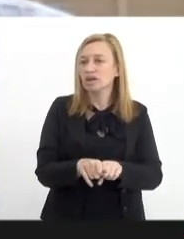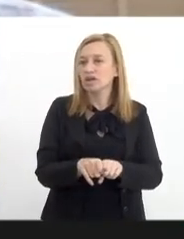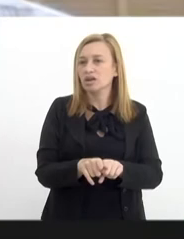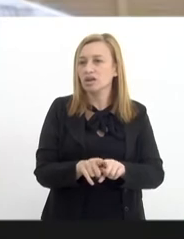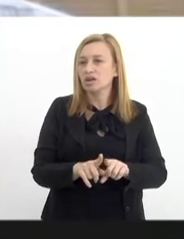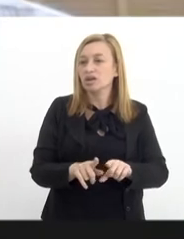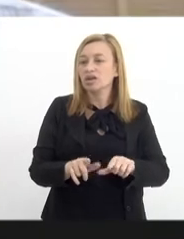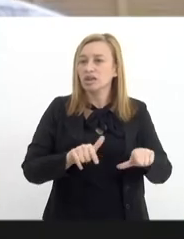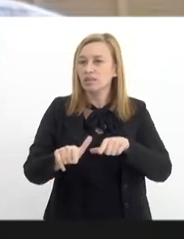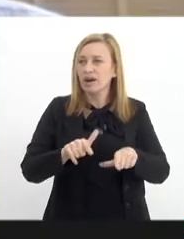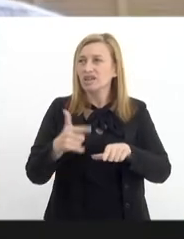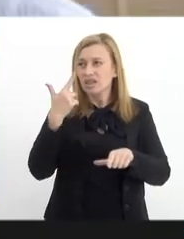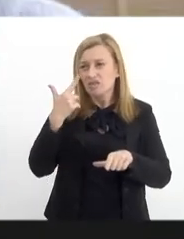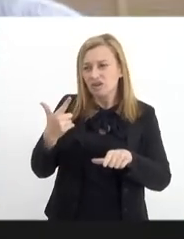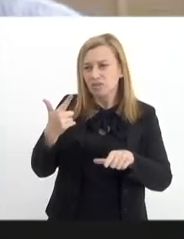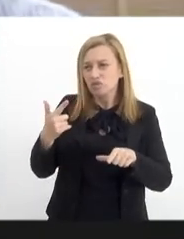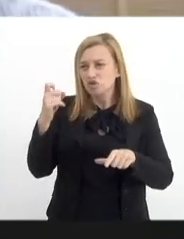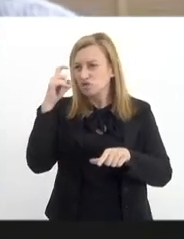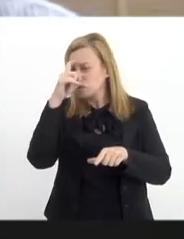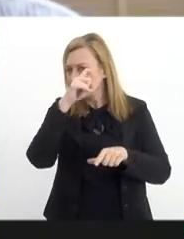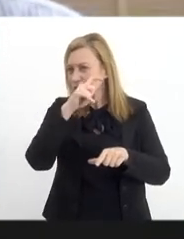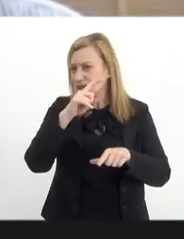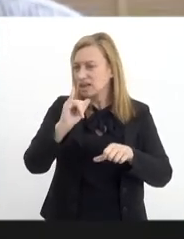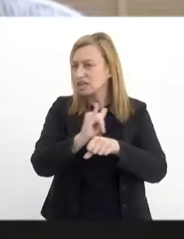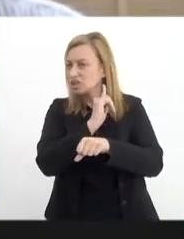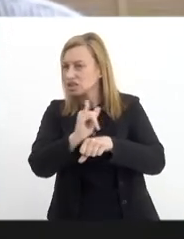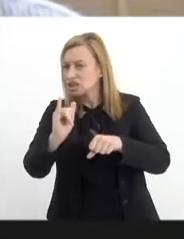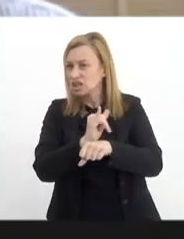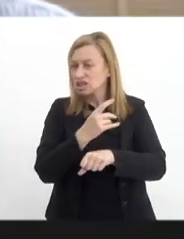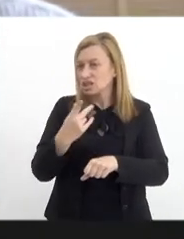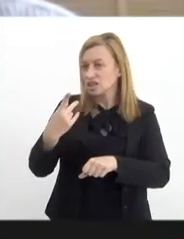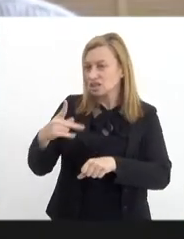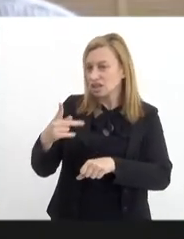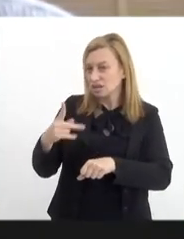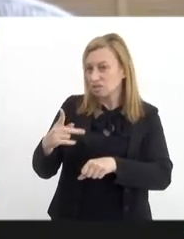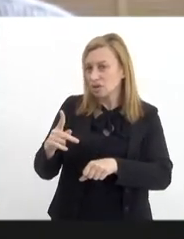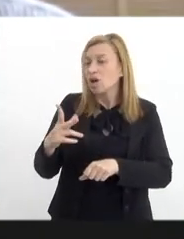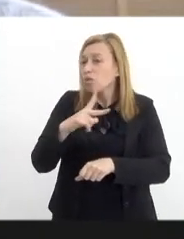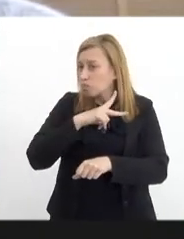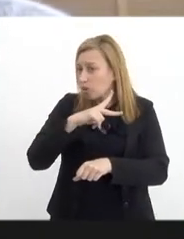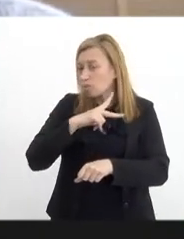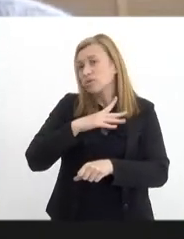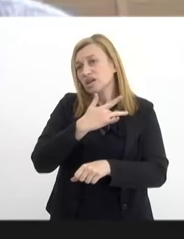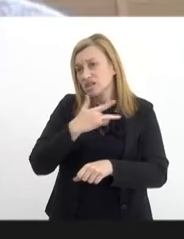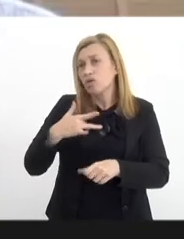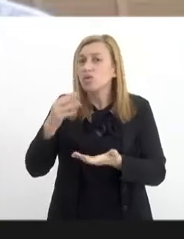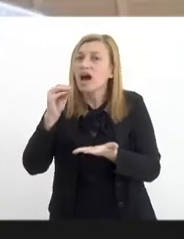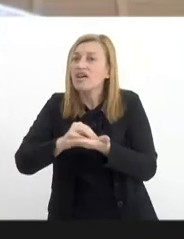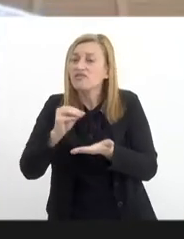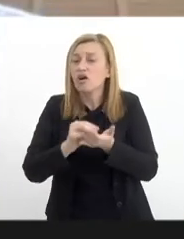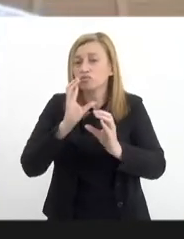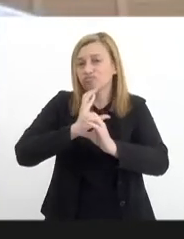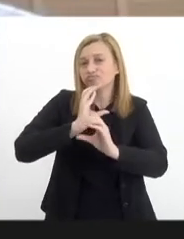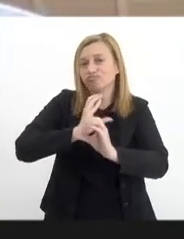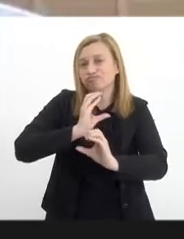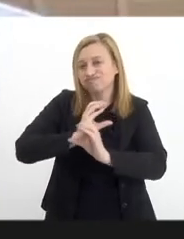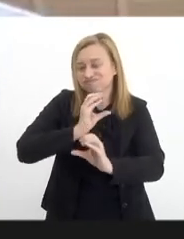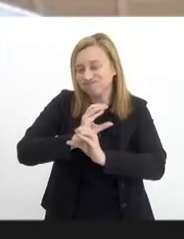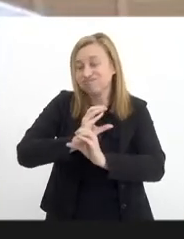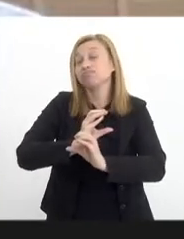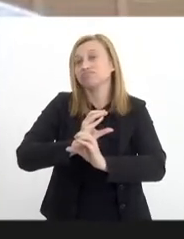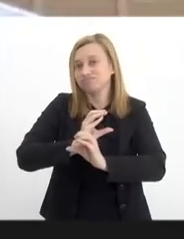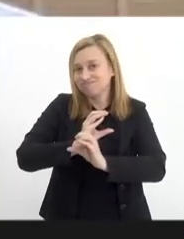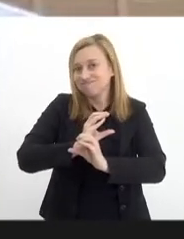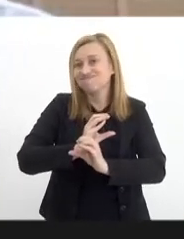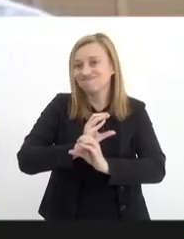dificuldade de articulação entre eles mesmos, entre os próprios equipamentos da saúde, a falta de comunicação ela é muito